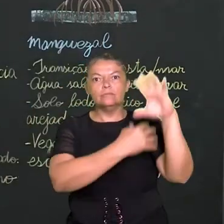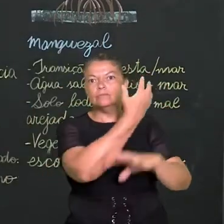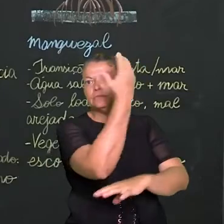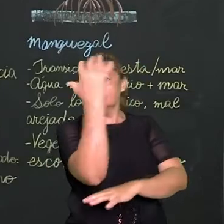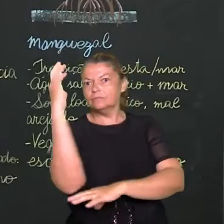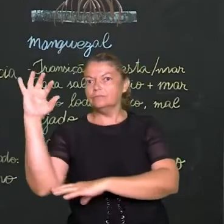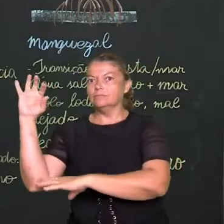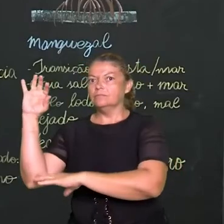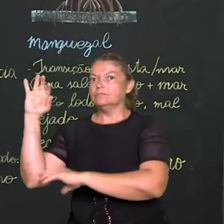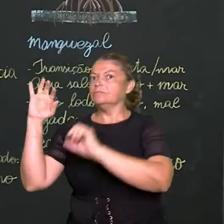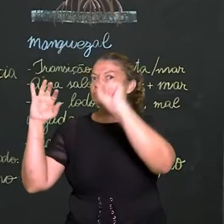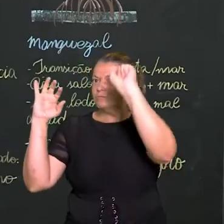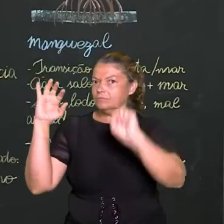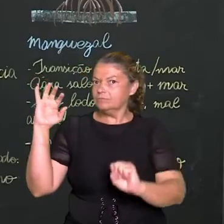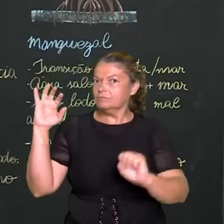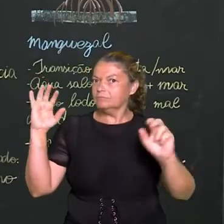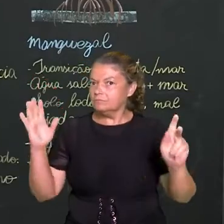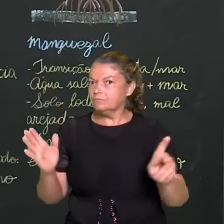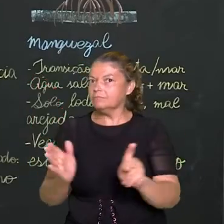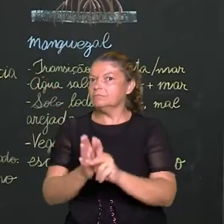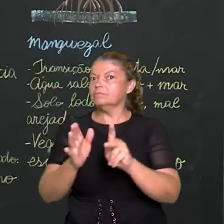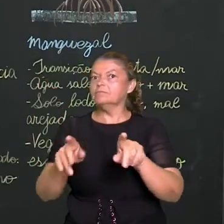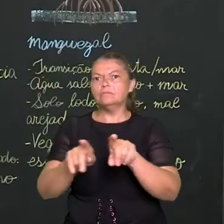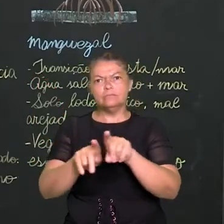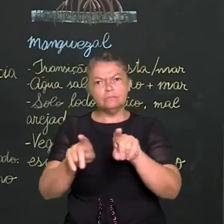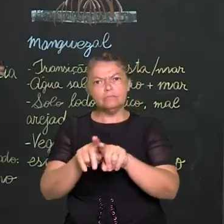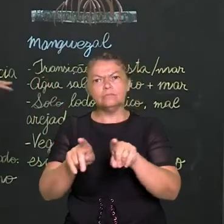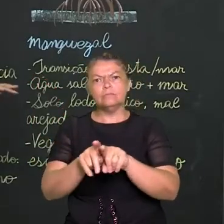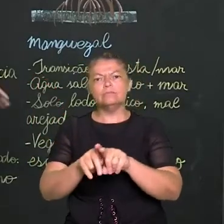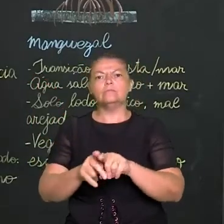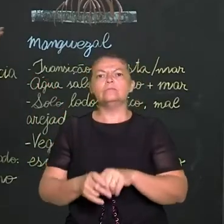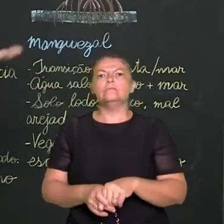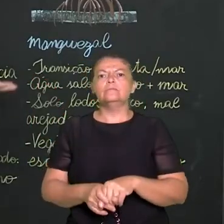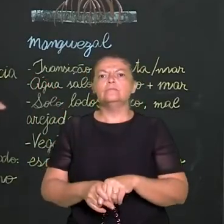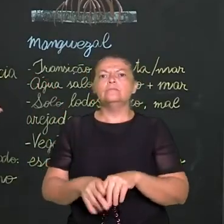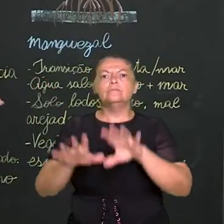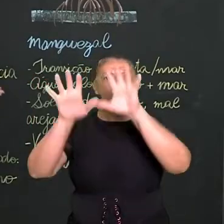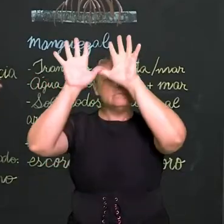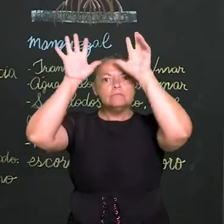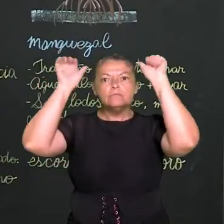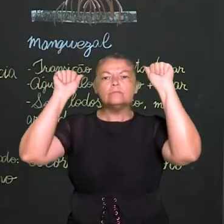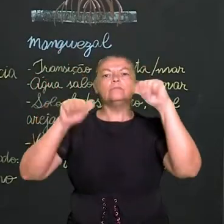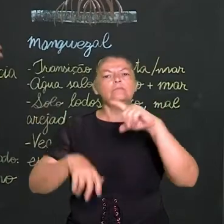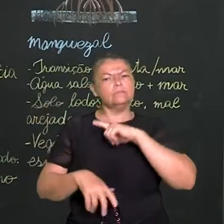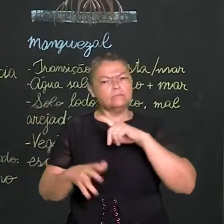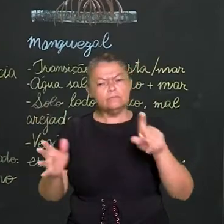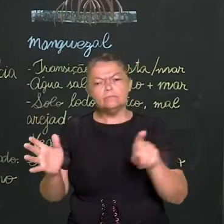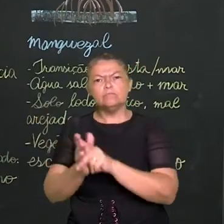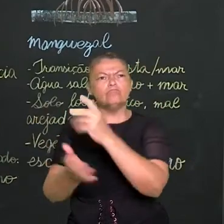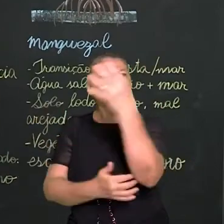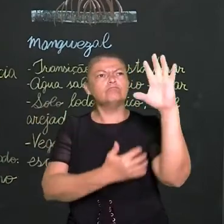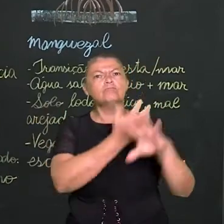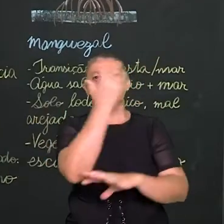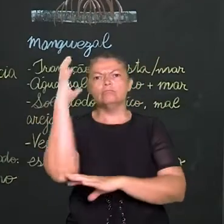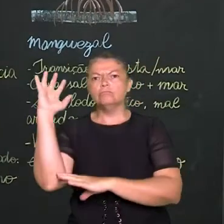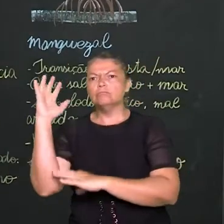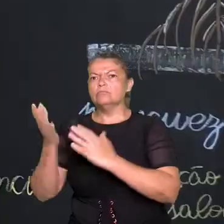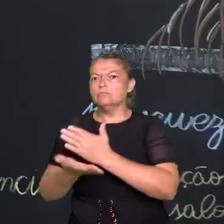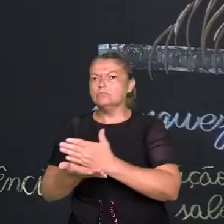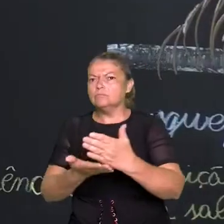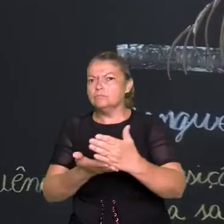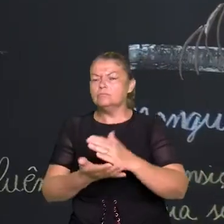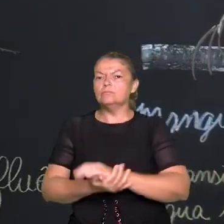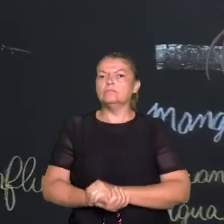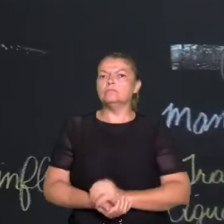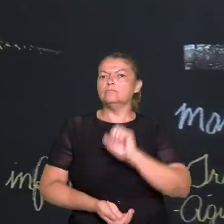mata de araucária, ambos no sul, rexingas e mangasais, chamados também de ecossistemas costeiros.